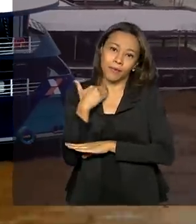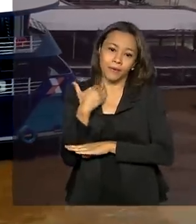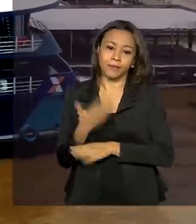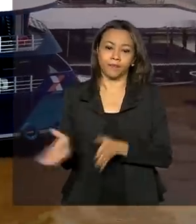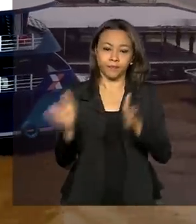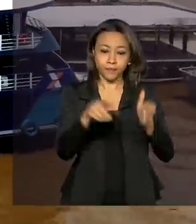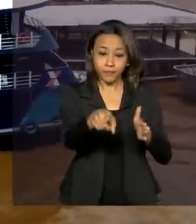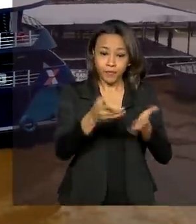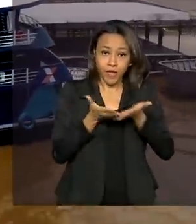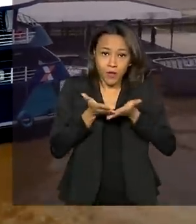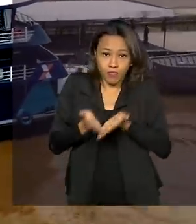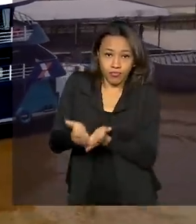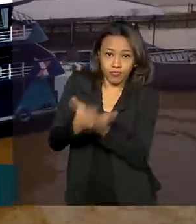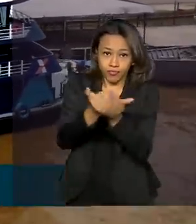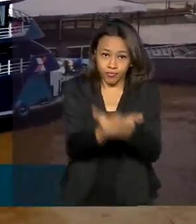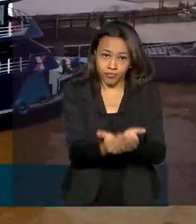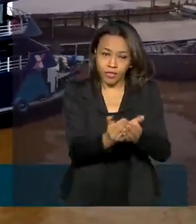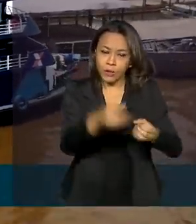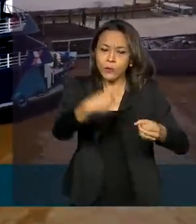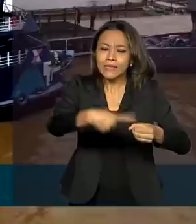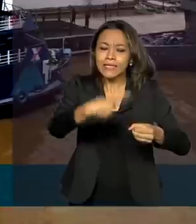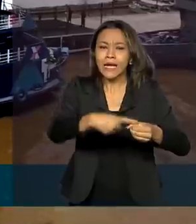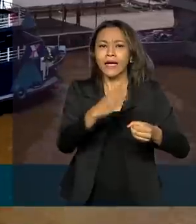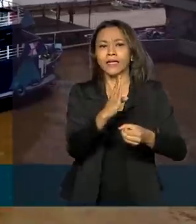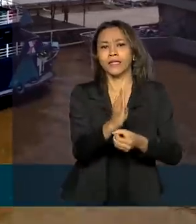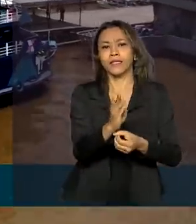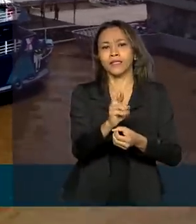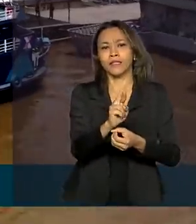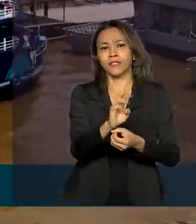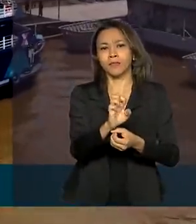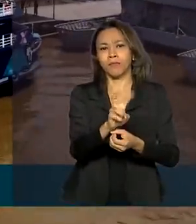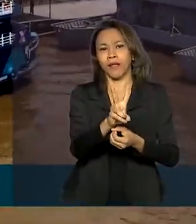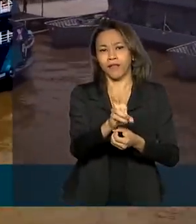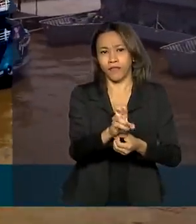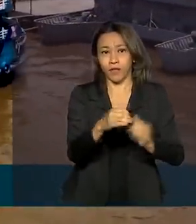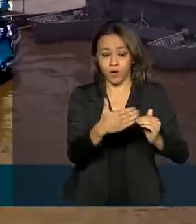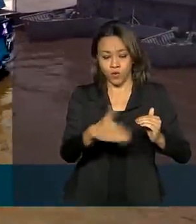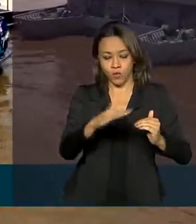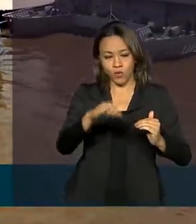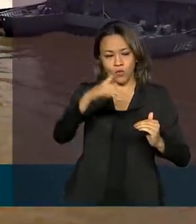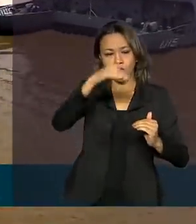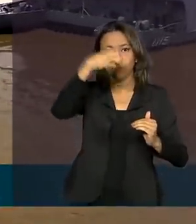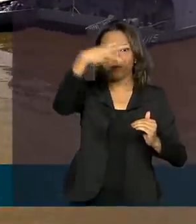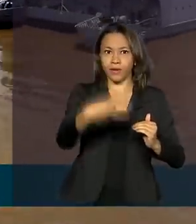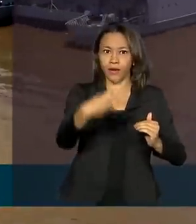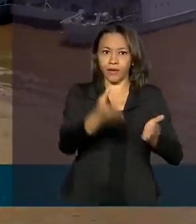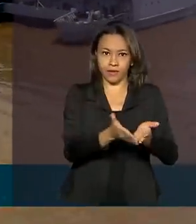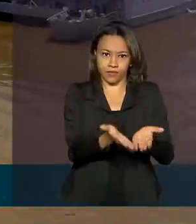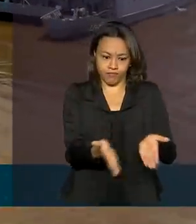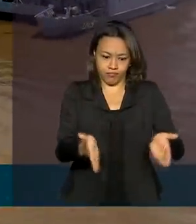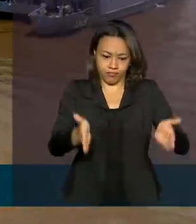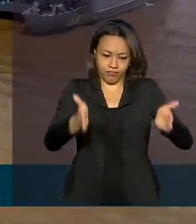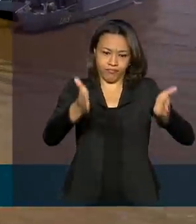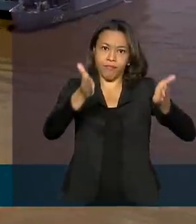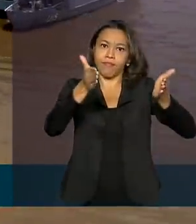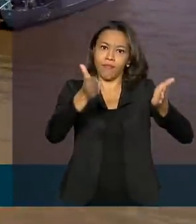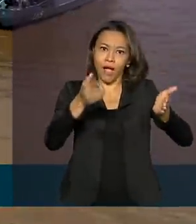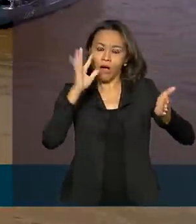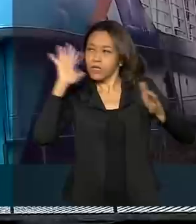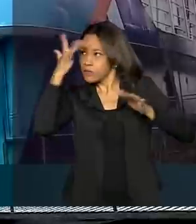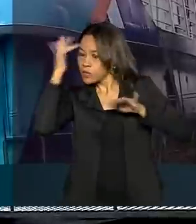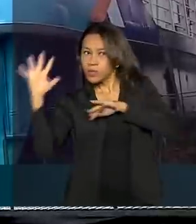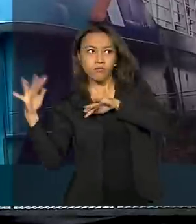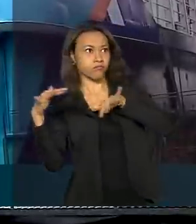Atracado no porto de Breves, município do Pará, o barco de três andares e mais de 37 metros de comprimento chama a